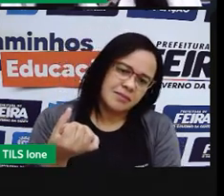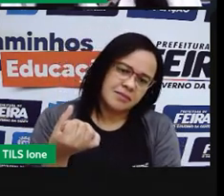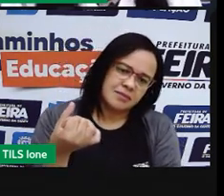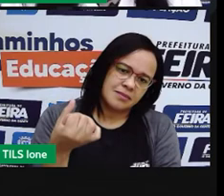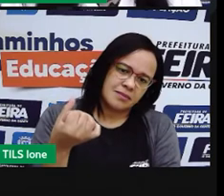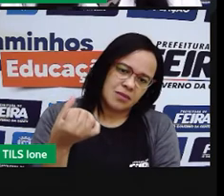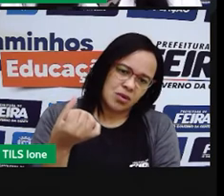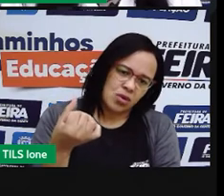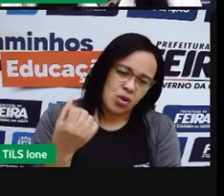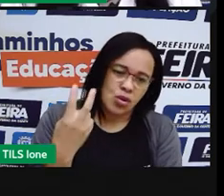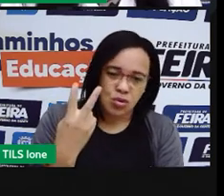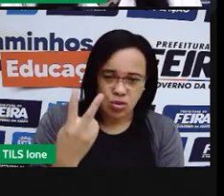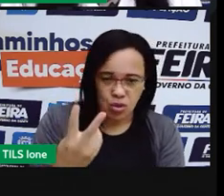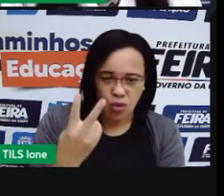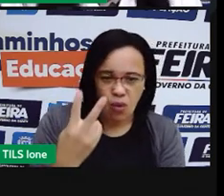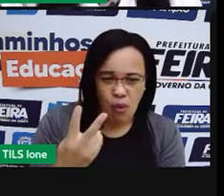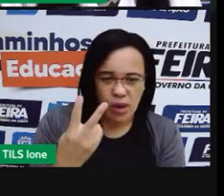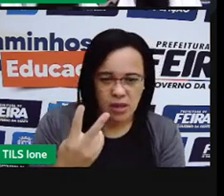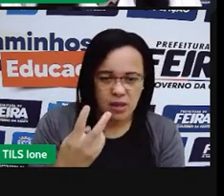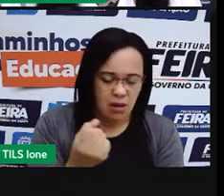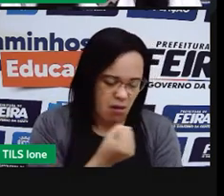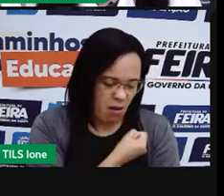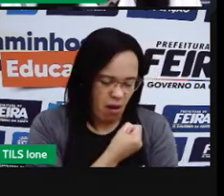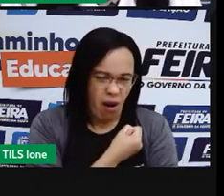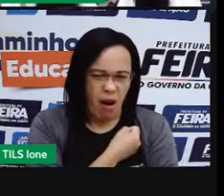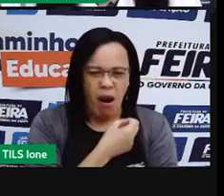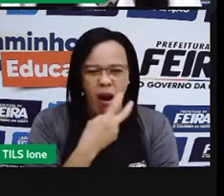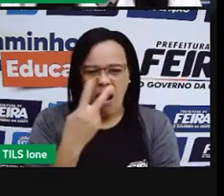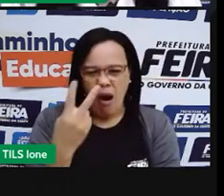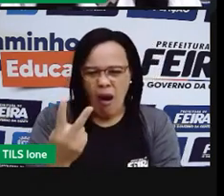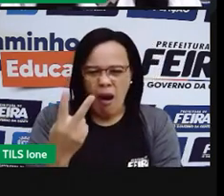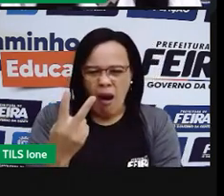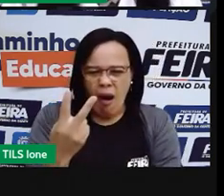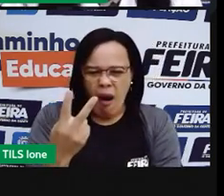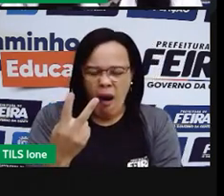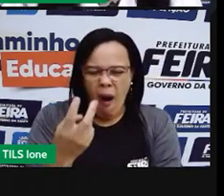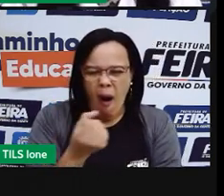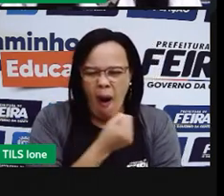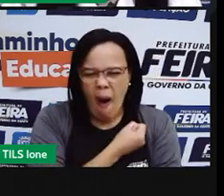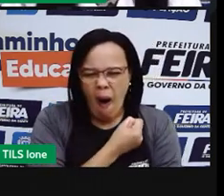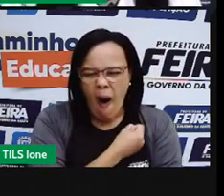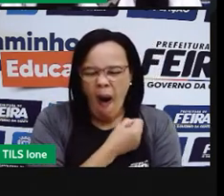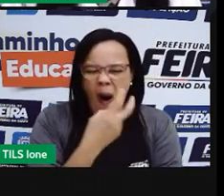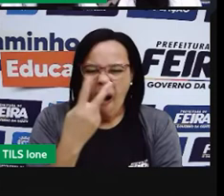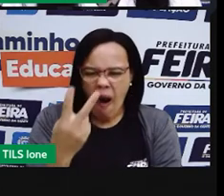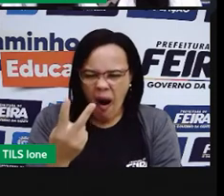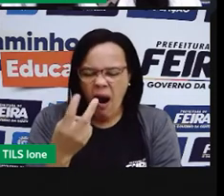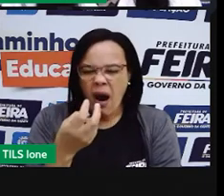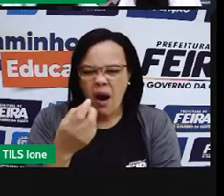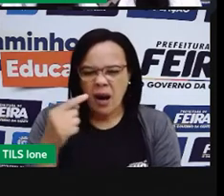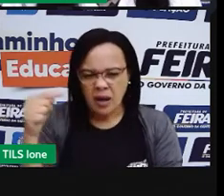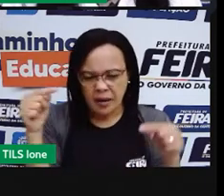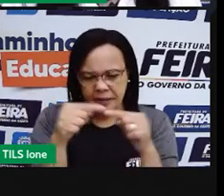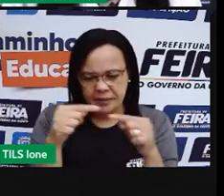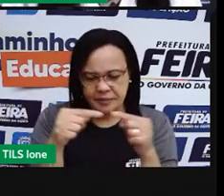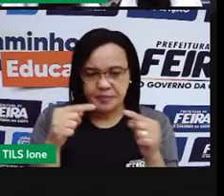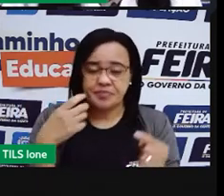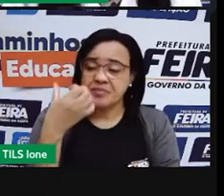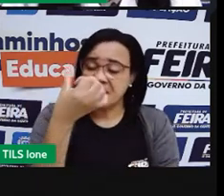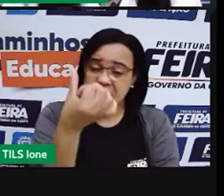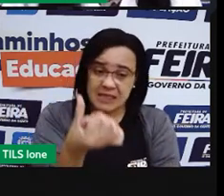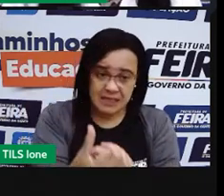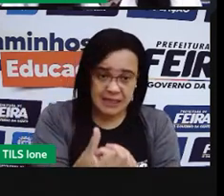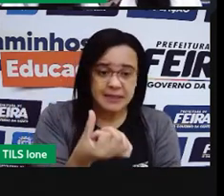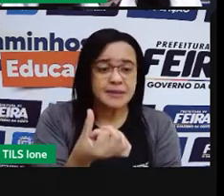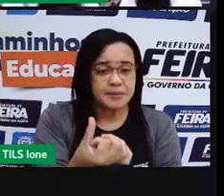o número dois corresponde à quantidade de dois litros e o número seis corresponde aqui à quantidade